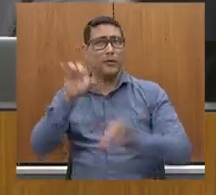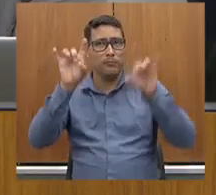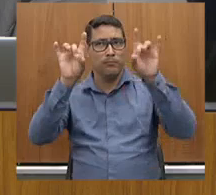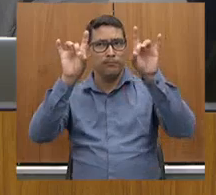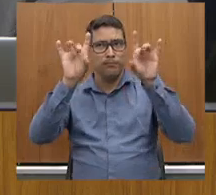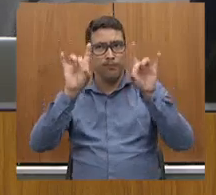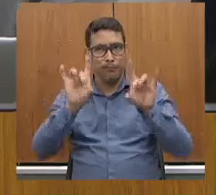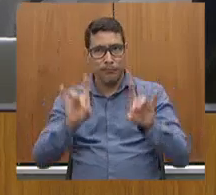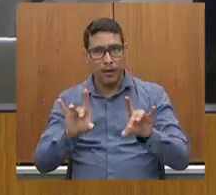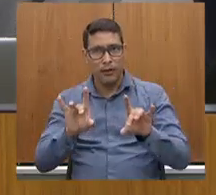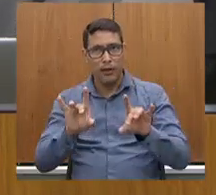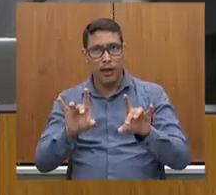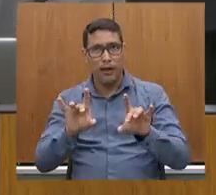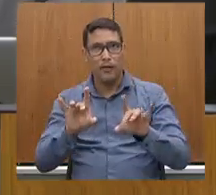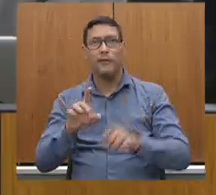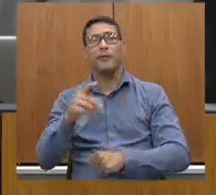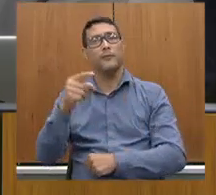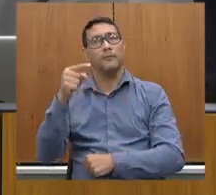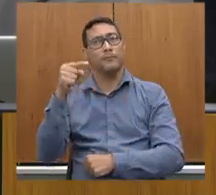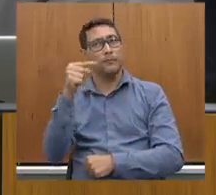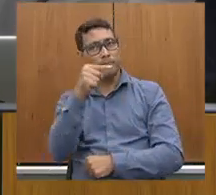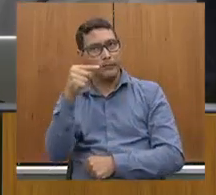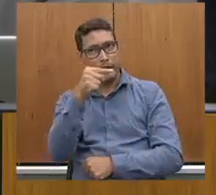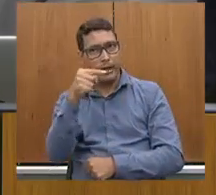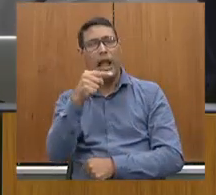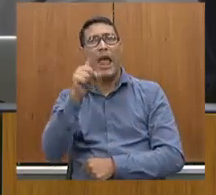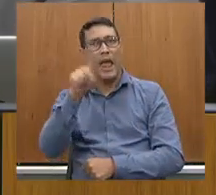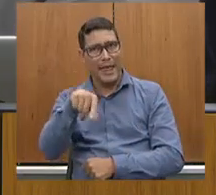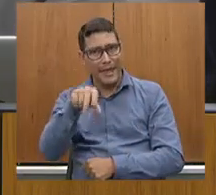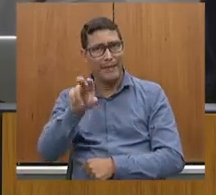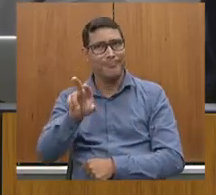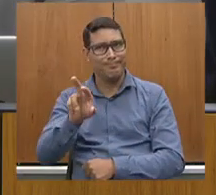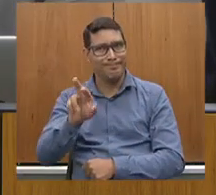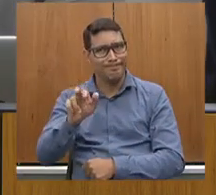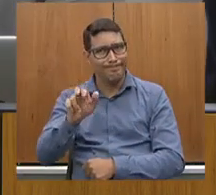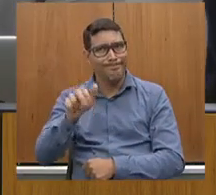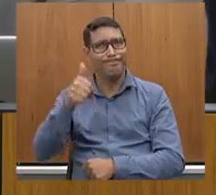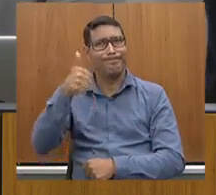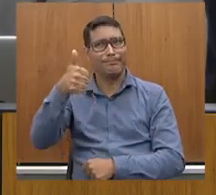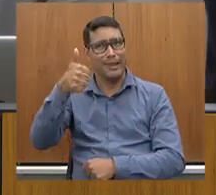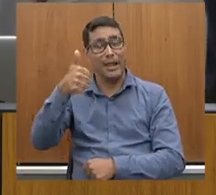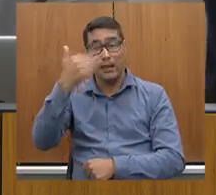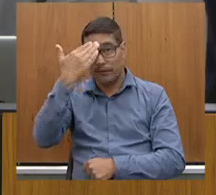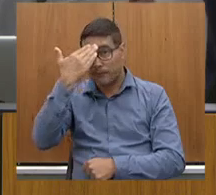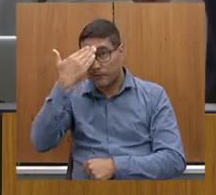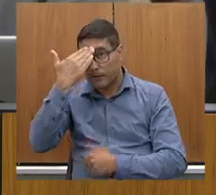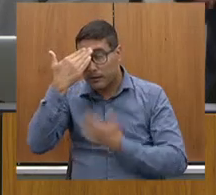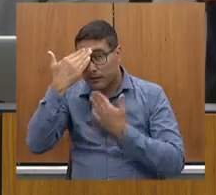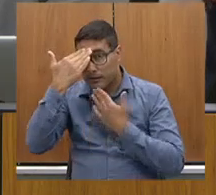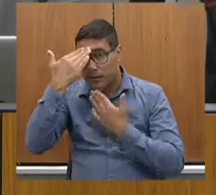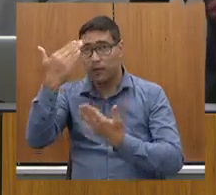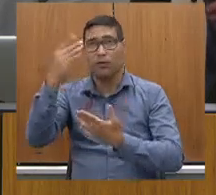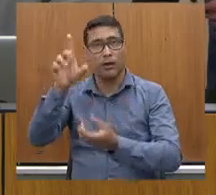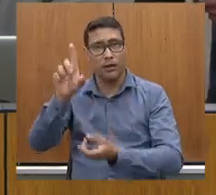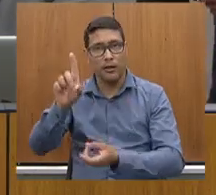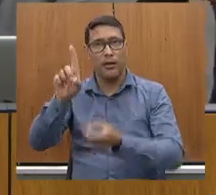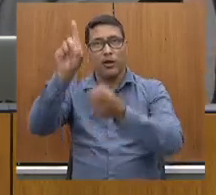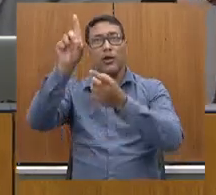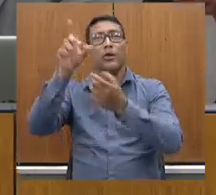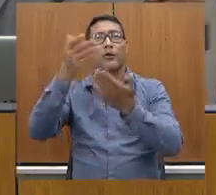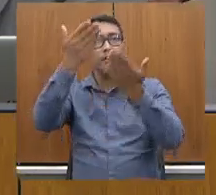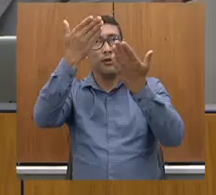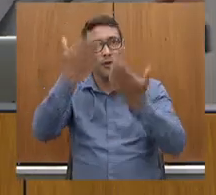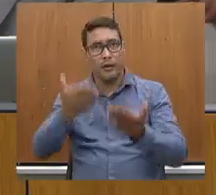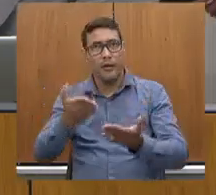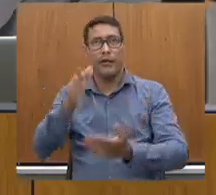mas esse é um notável, não é? Pelo que ele realizou. Eu agradeço a Deus que permitiu que Fernando Marcato